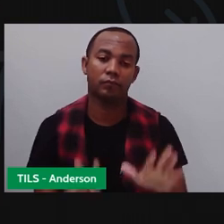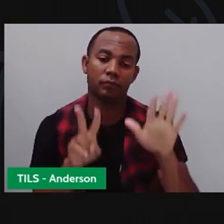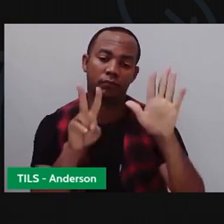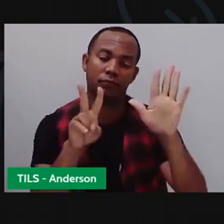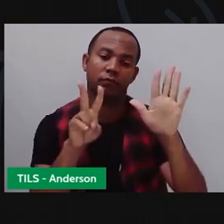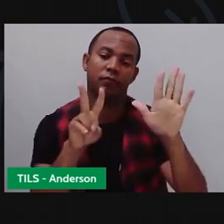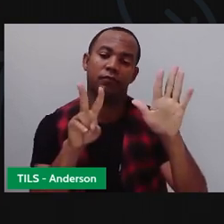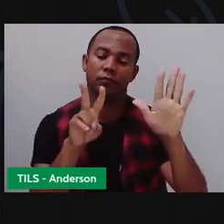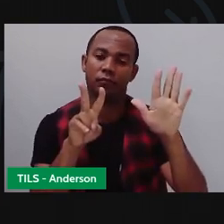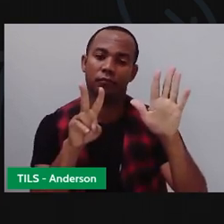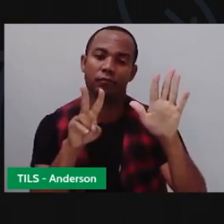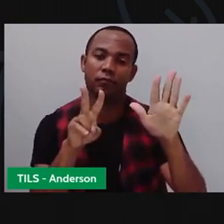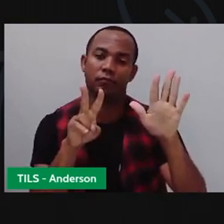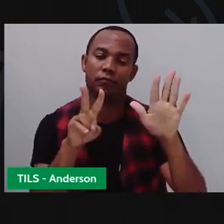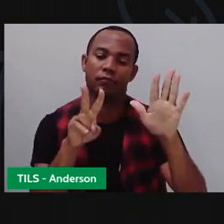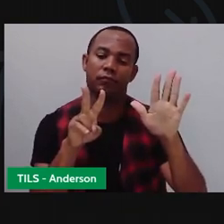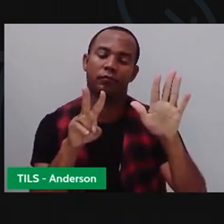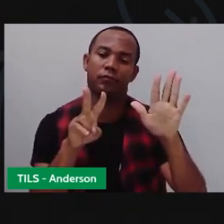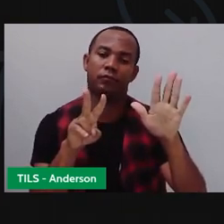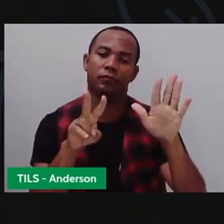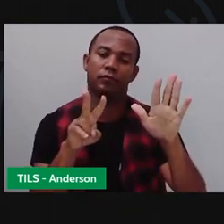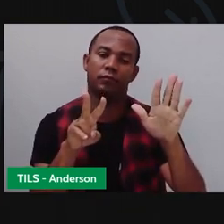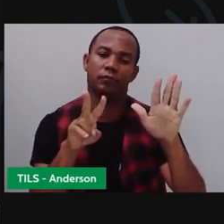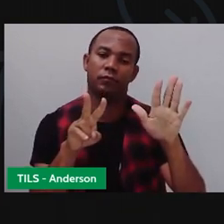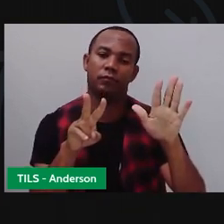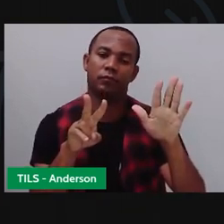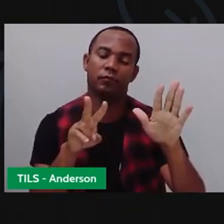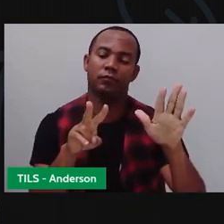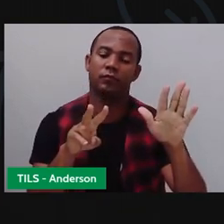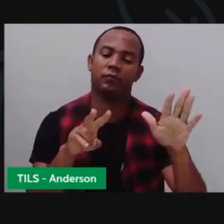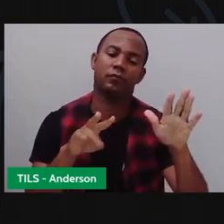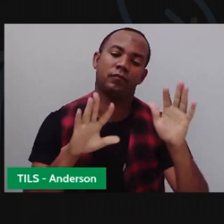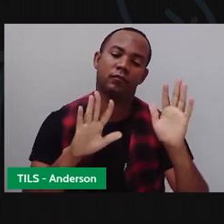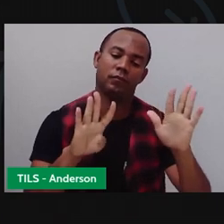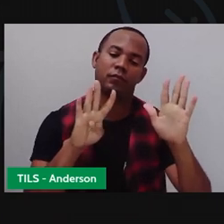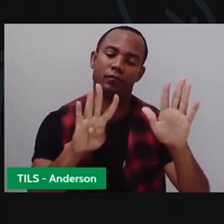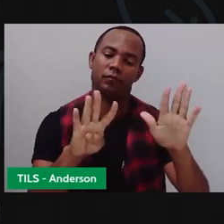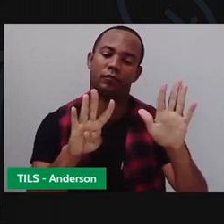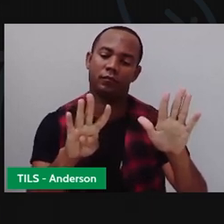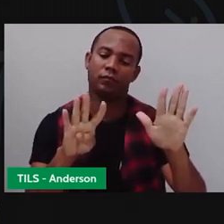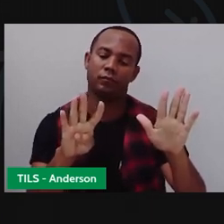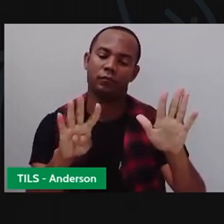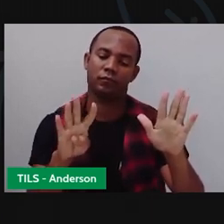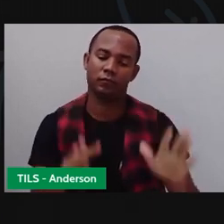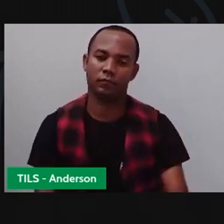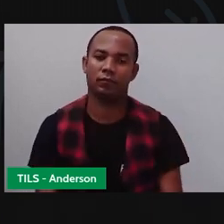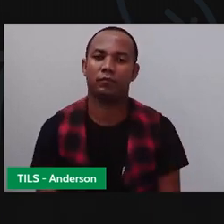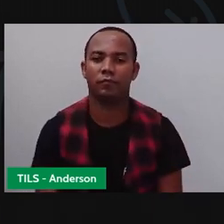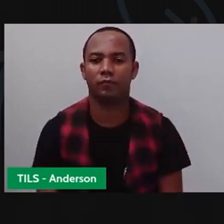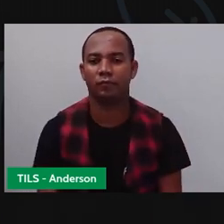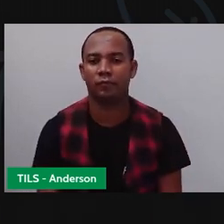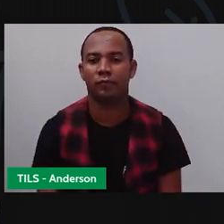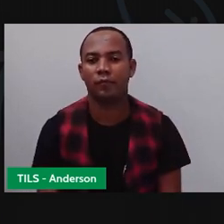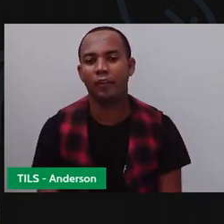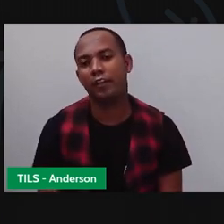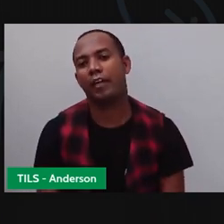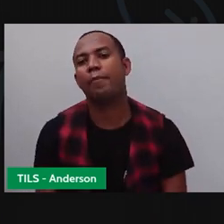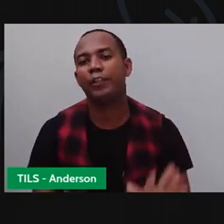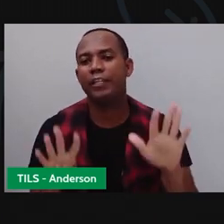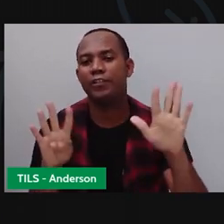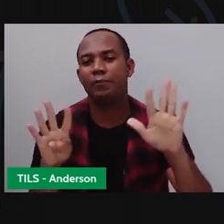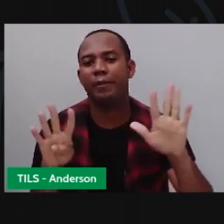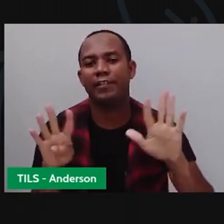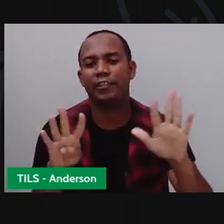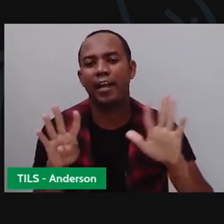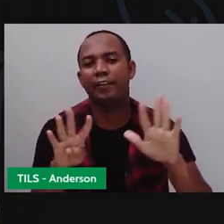com mais o quê? Nove, sete, oito, nove, dez, onze, doze, treze, quatorze,